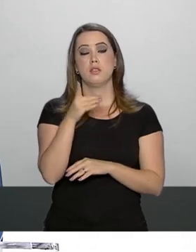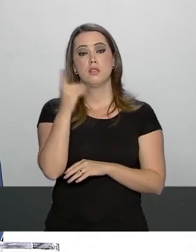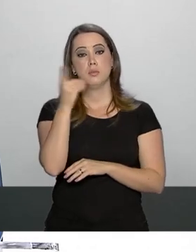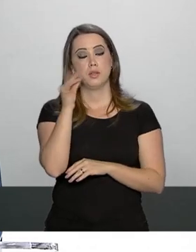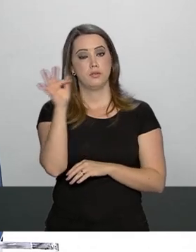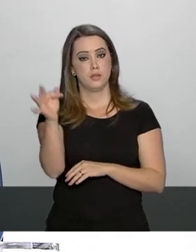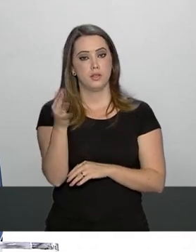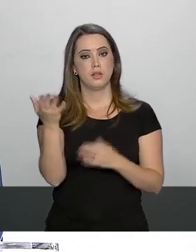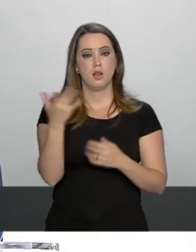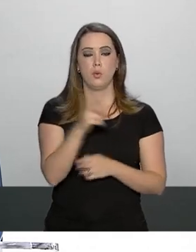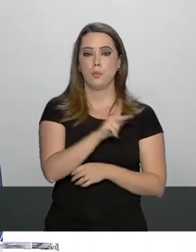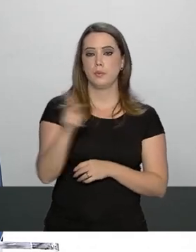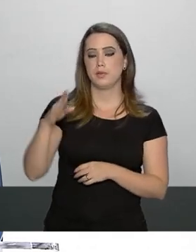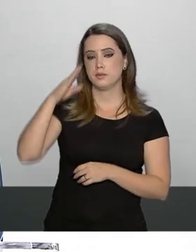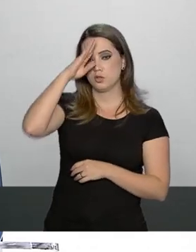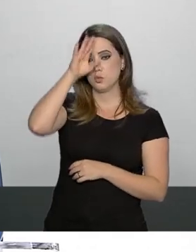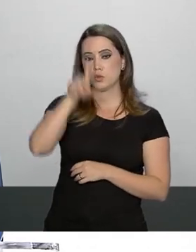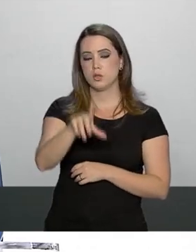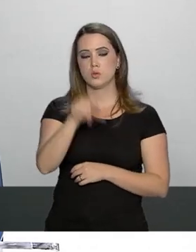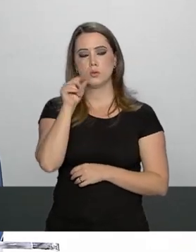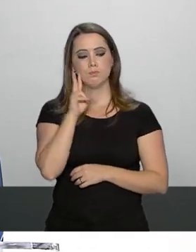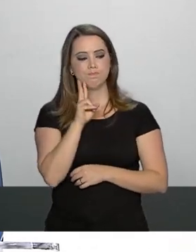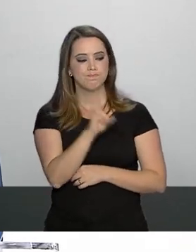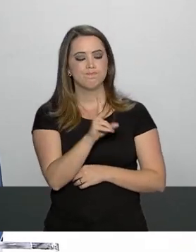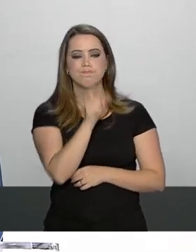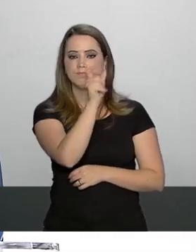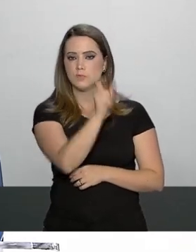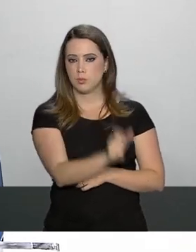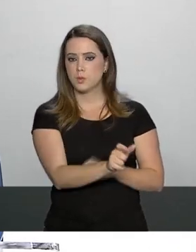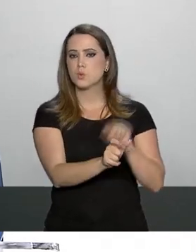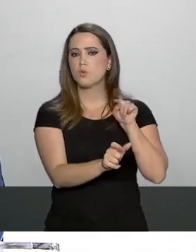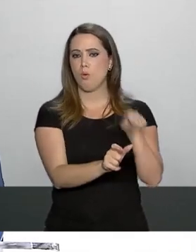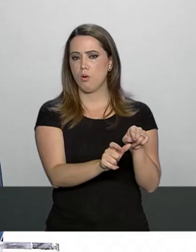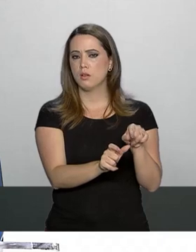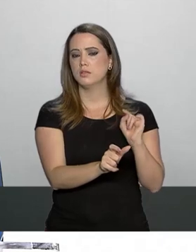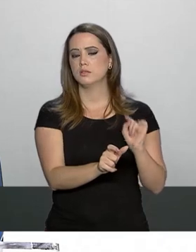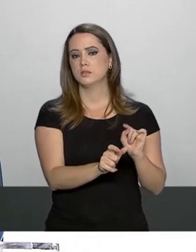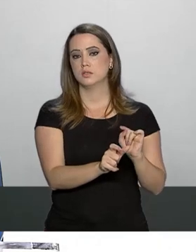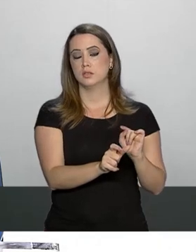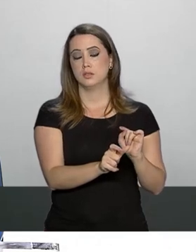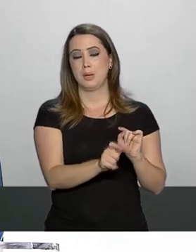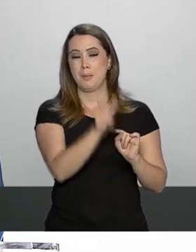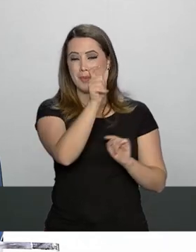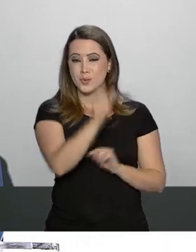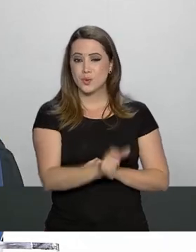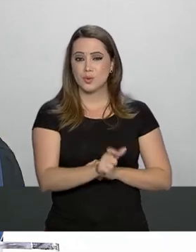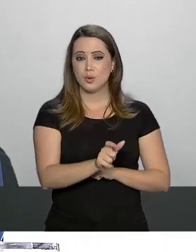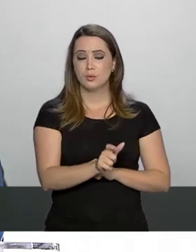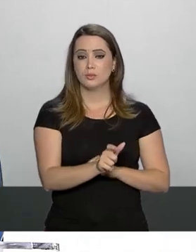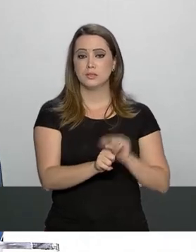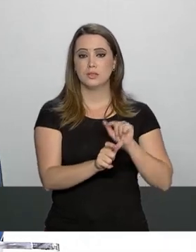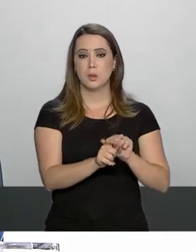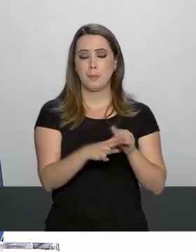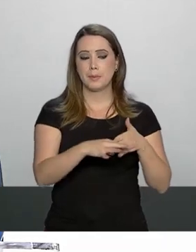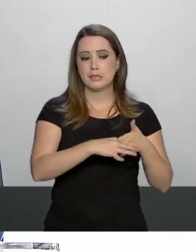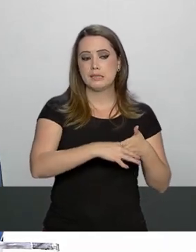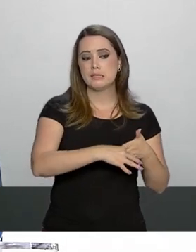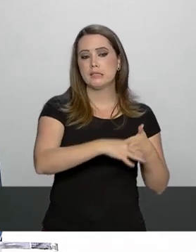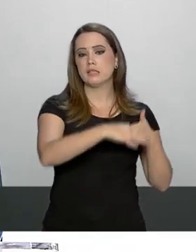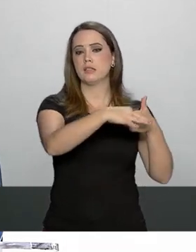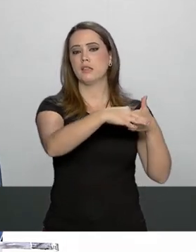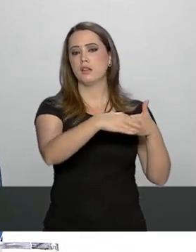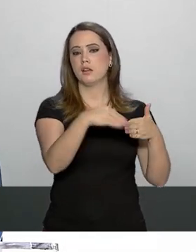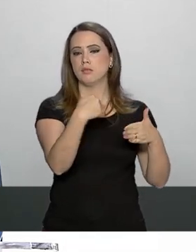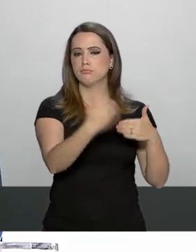escolheu porque encontrava nele e encontra ainda a pessoa para dirigir esse